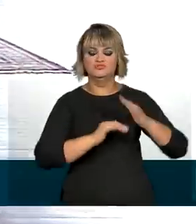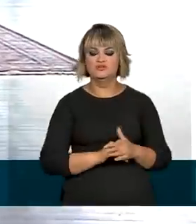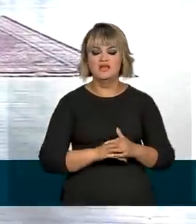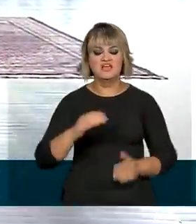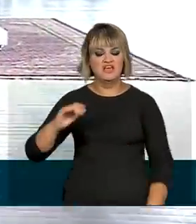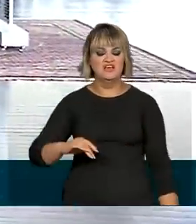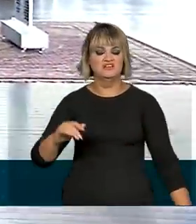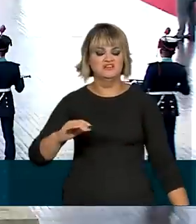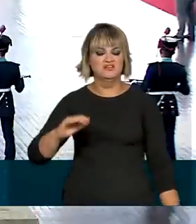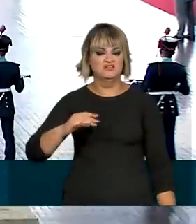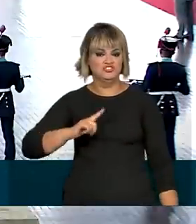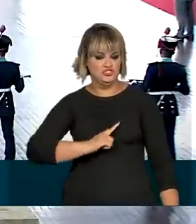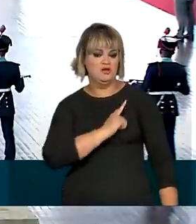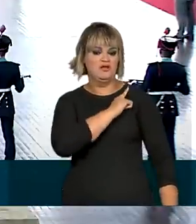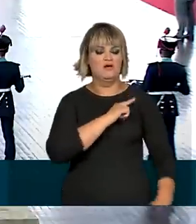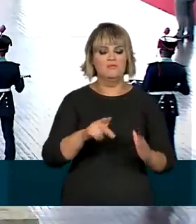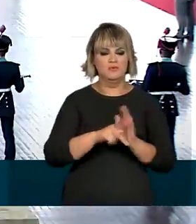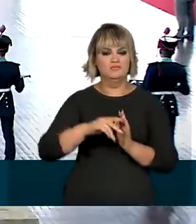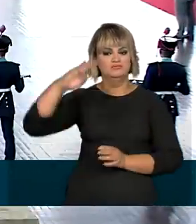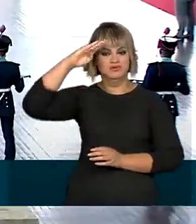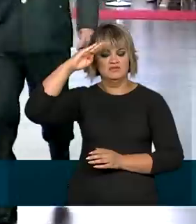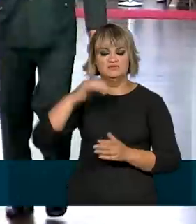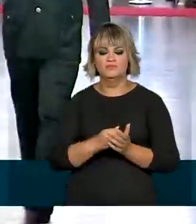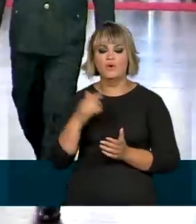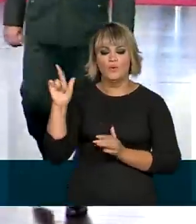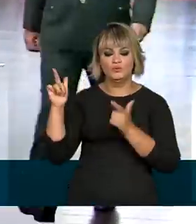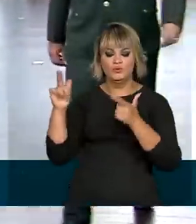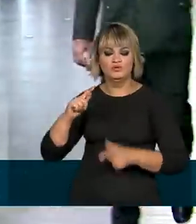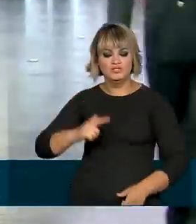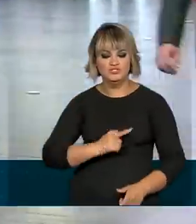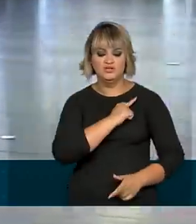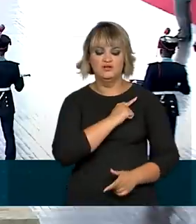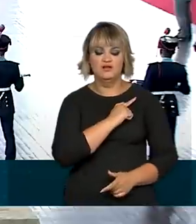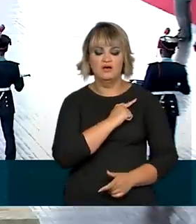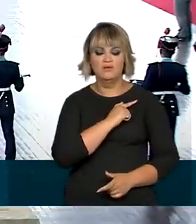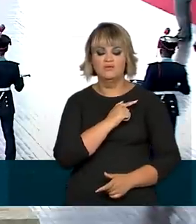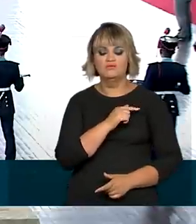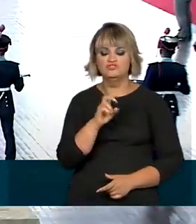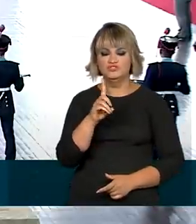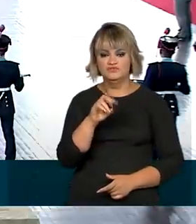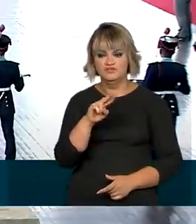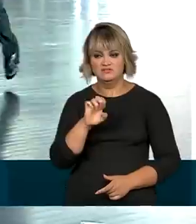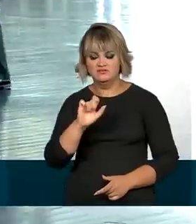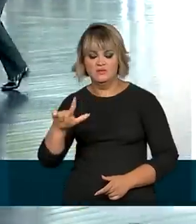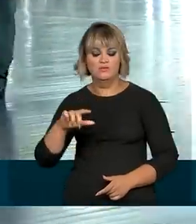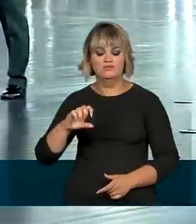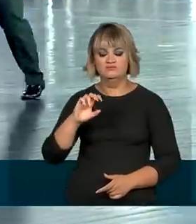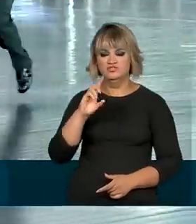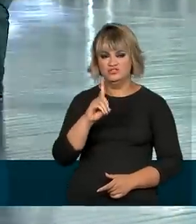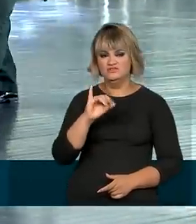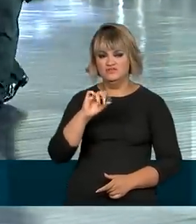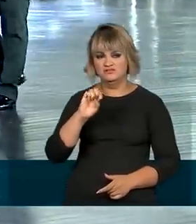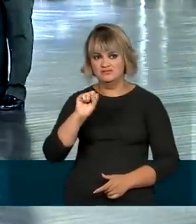a de general de exército. Outros quatro foram elevados ao posto de general de divisão e cinco coronéis passaram